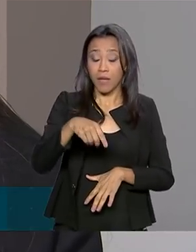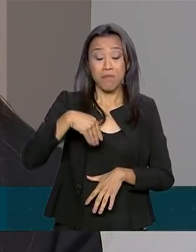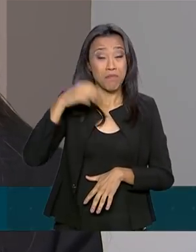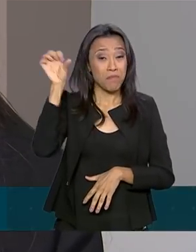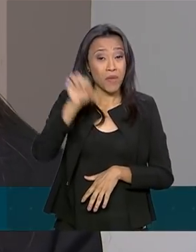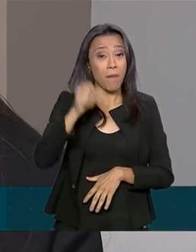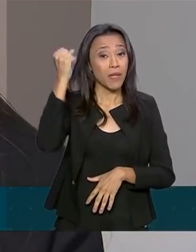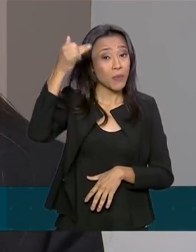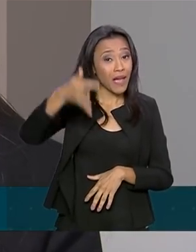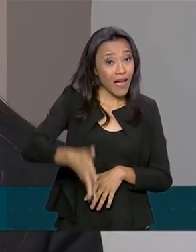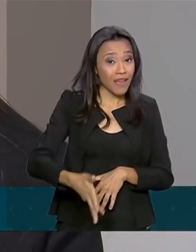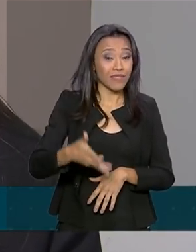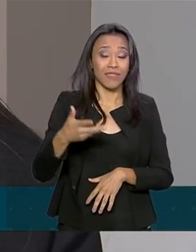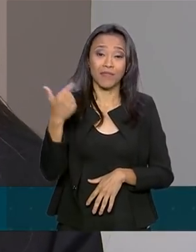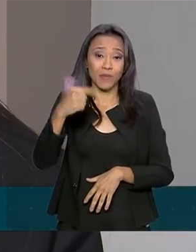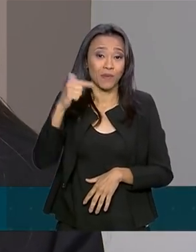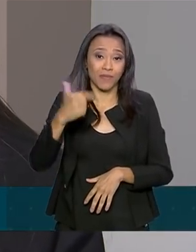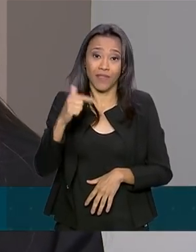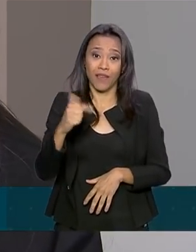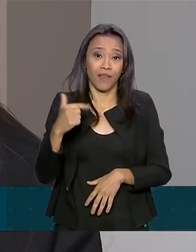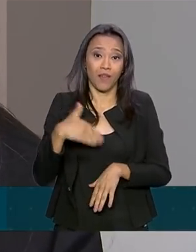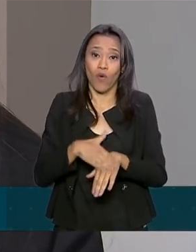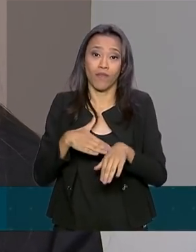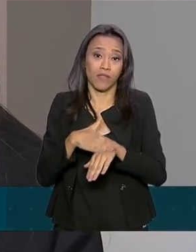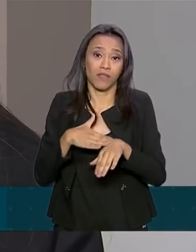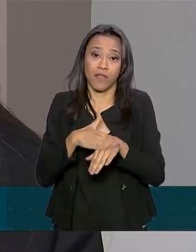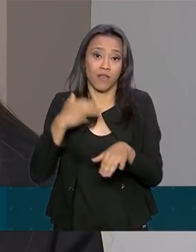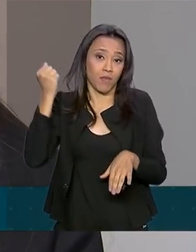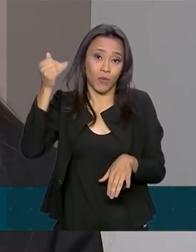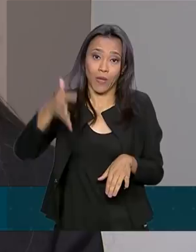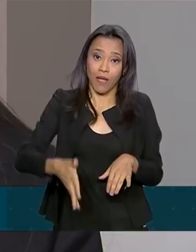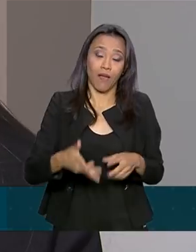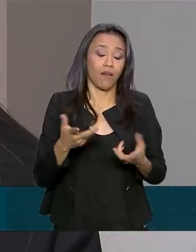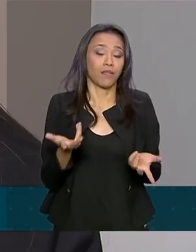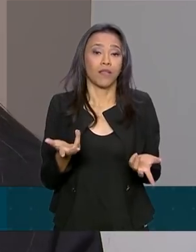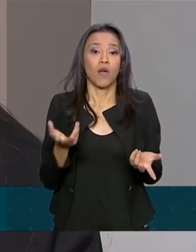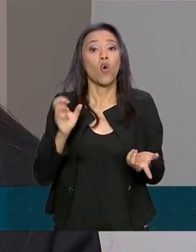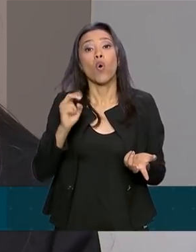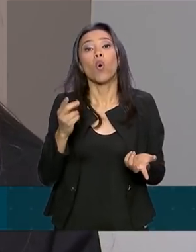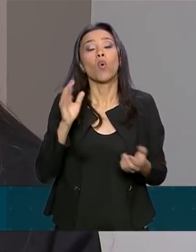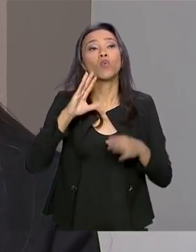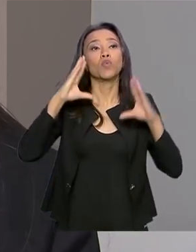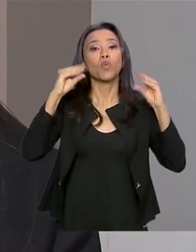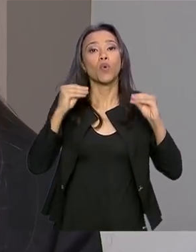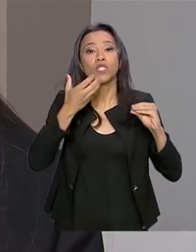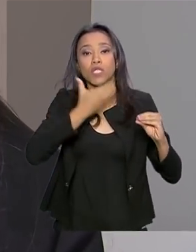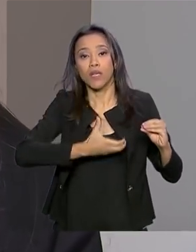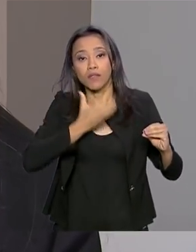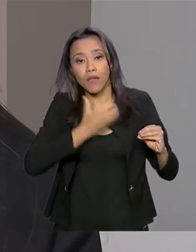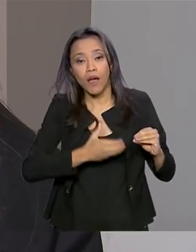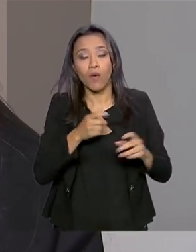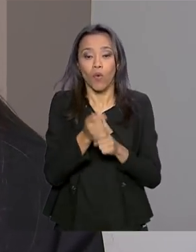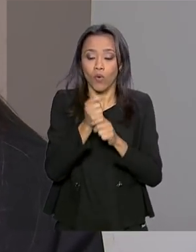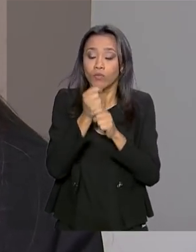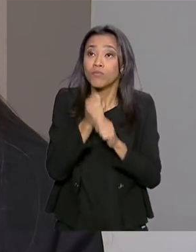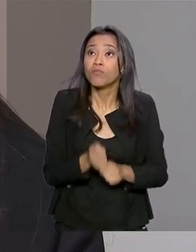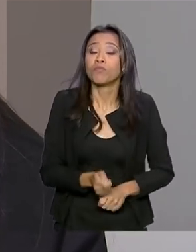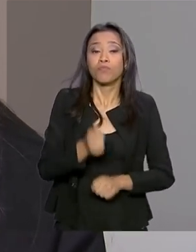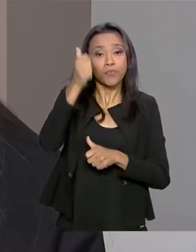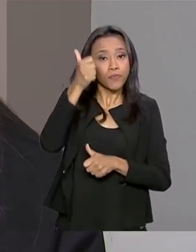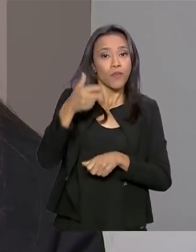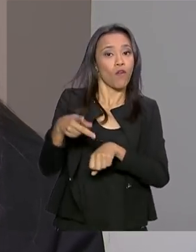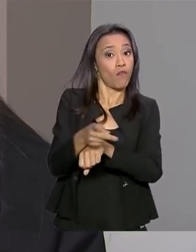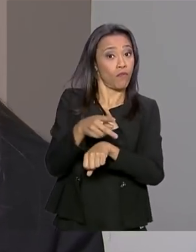às vezes é um horário que não tem muito onde conversar, ou ligar na noite de Natal, ou ligar no Ano Novo, num feriado,